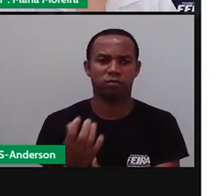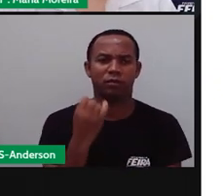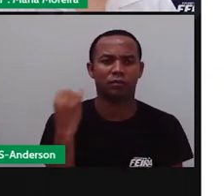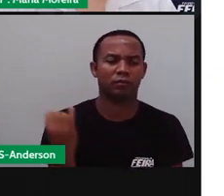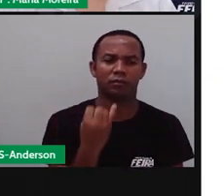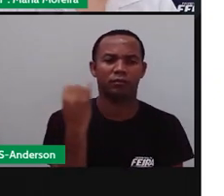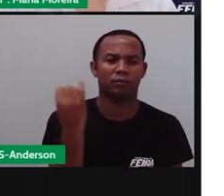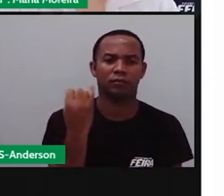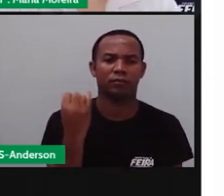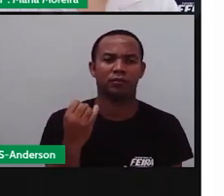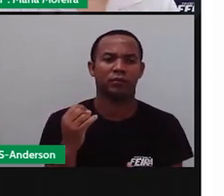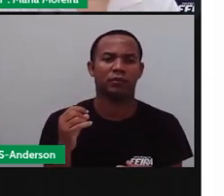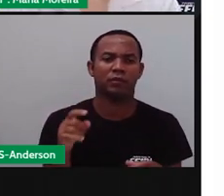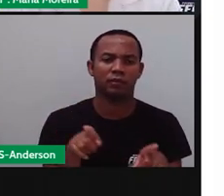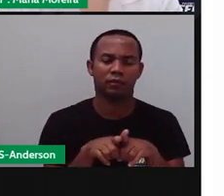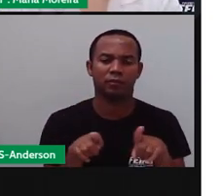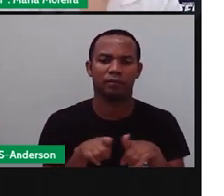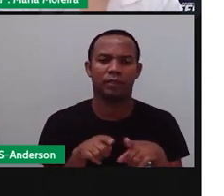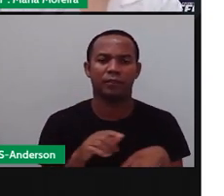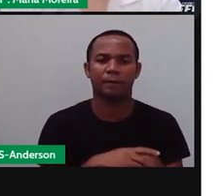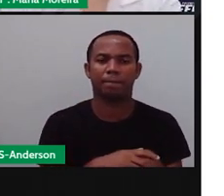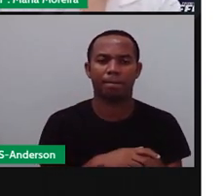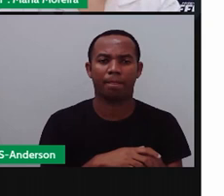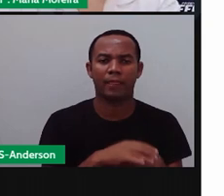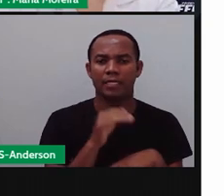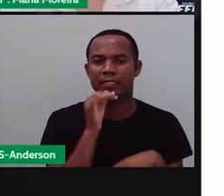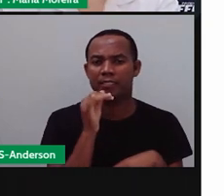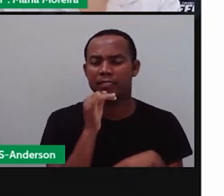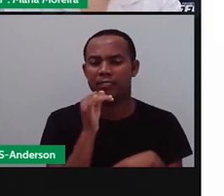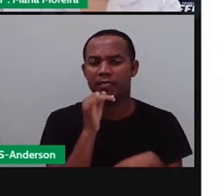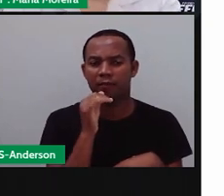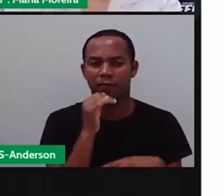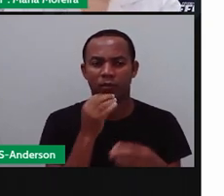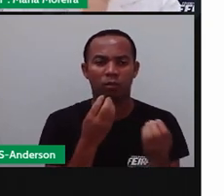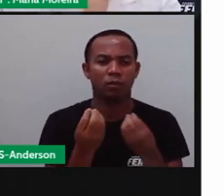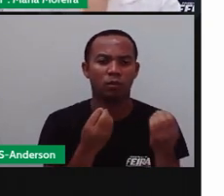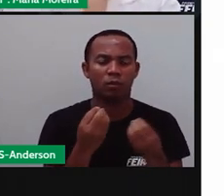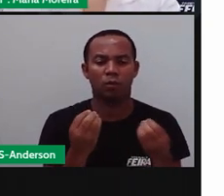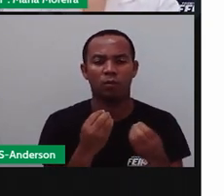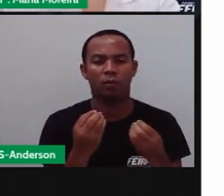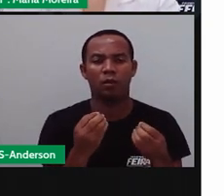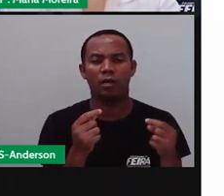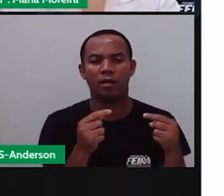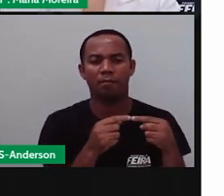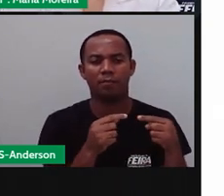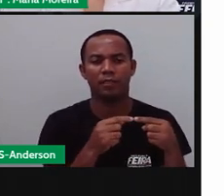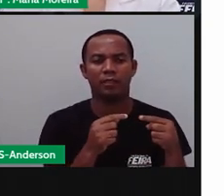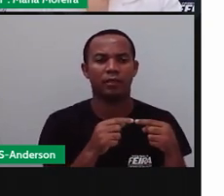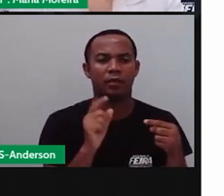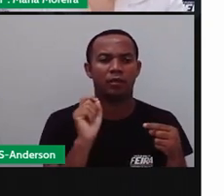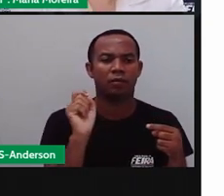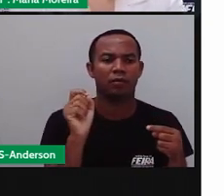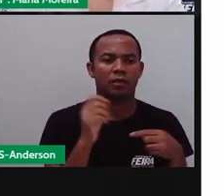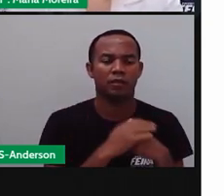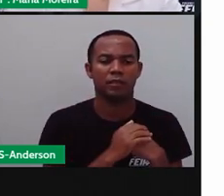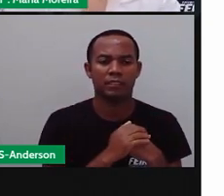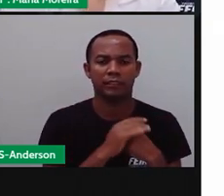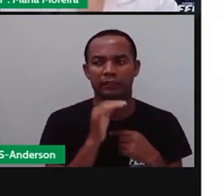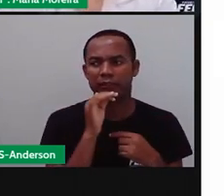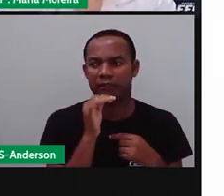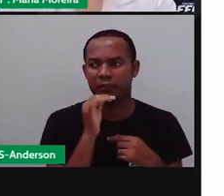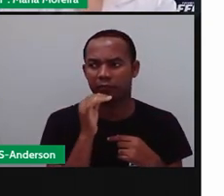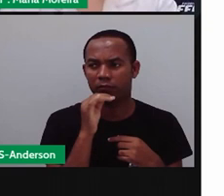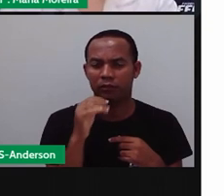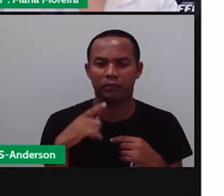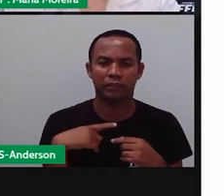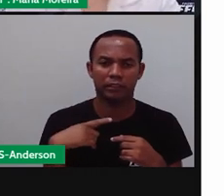plantações. Então, esse efeito positivo, por que é efeito positivo? porque eu acabou de dizer. Porque quando eu tenho um